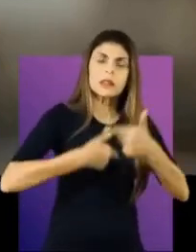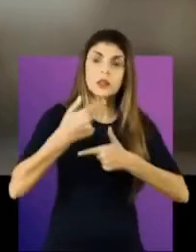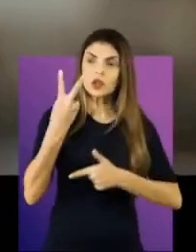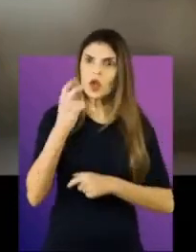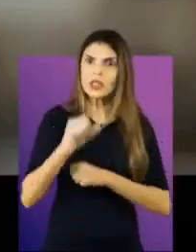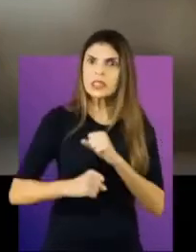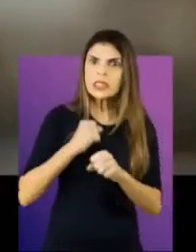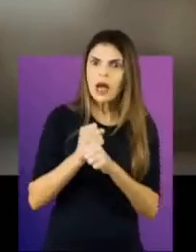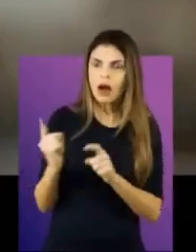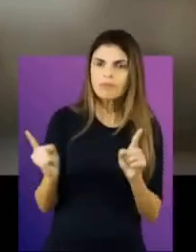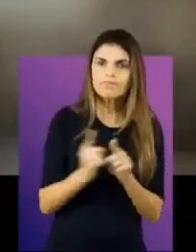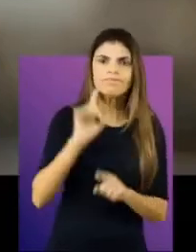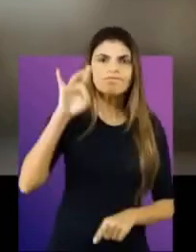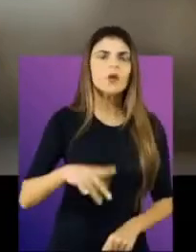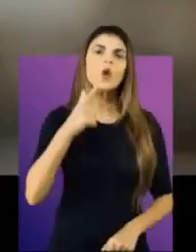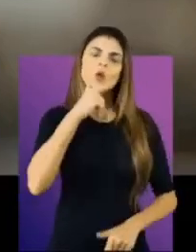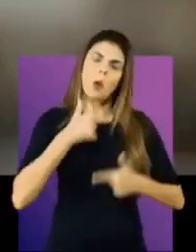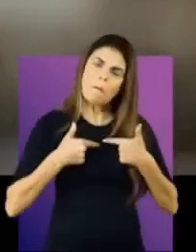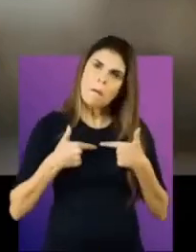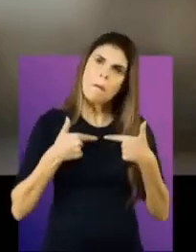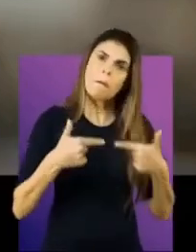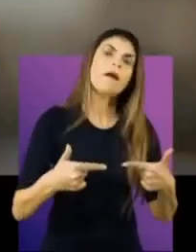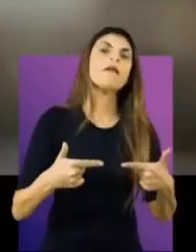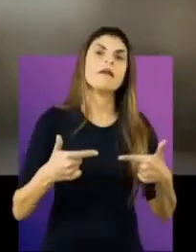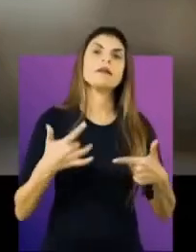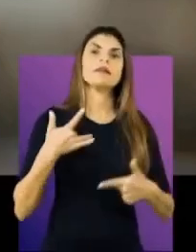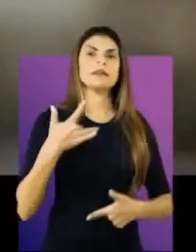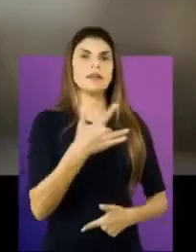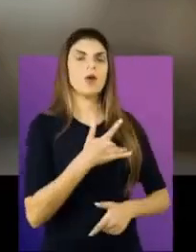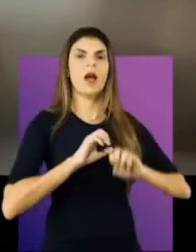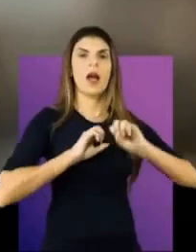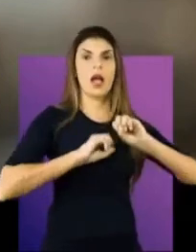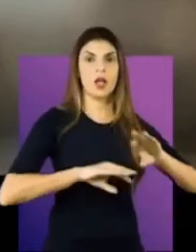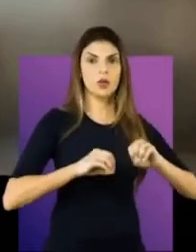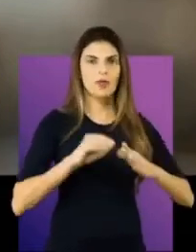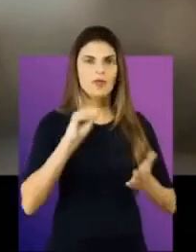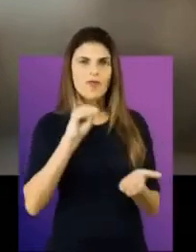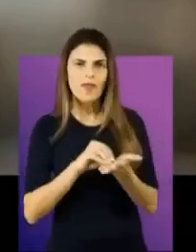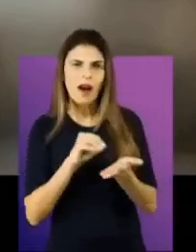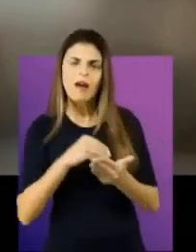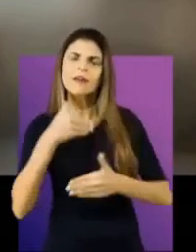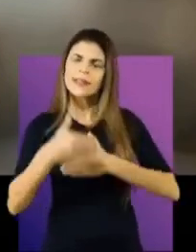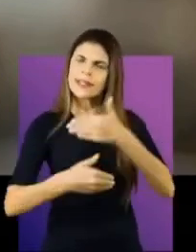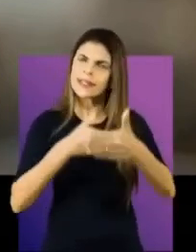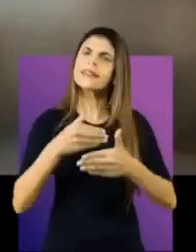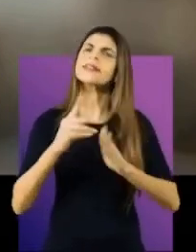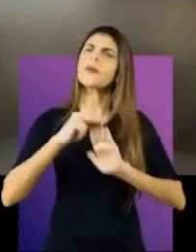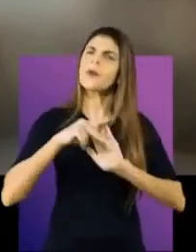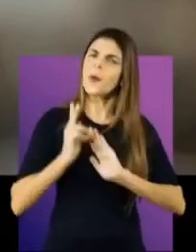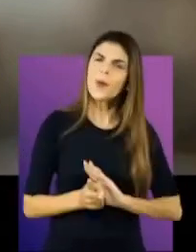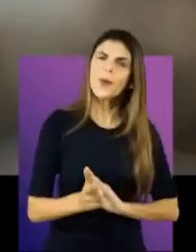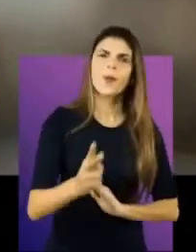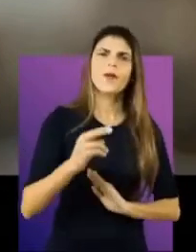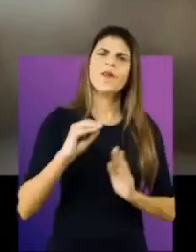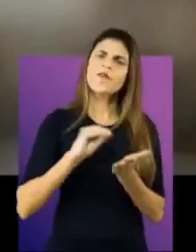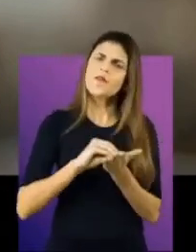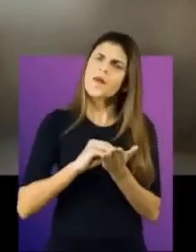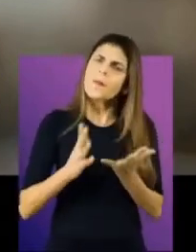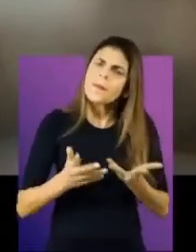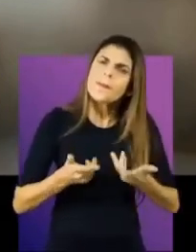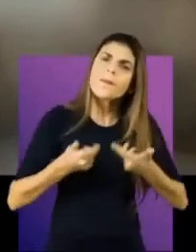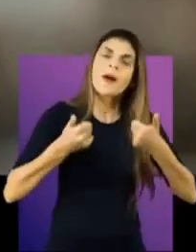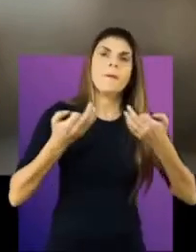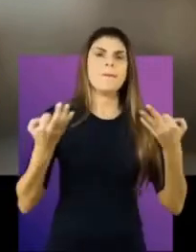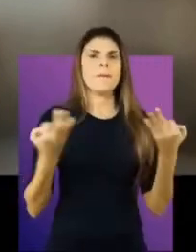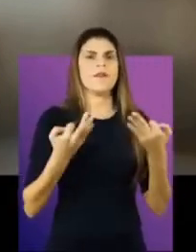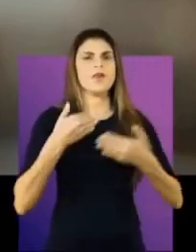há apenas dois anos, a gente conseguiu fazer avanços na educação e na saúde. Mas ainda tem muito para ser feito.